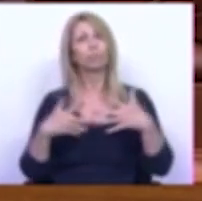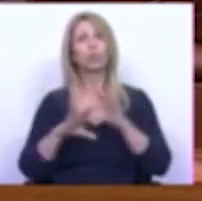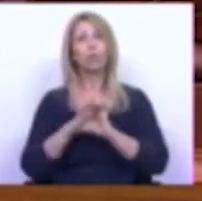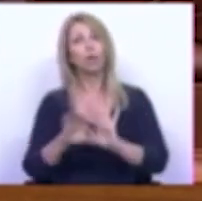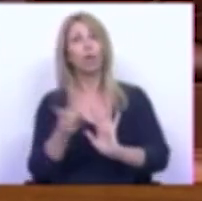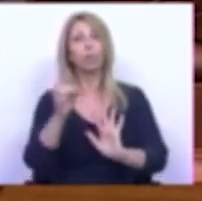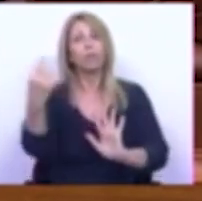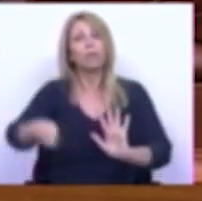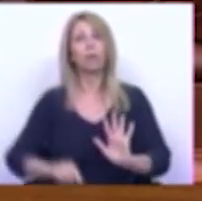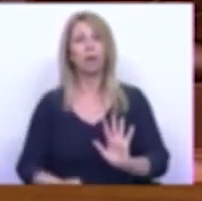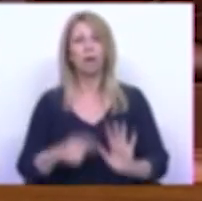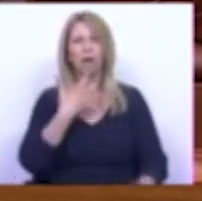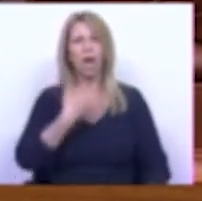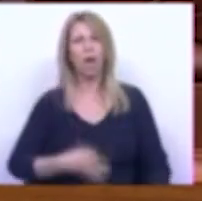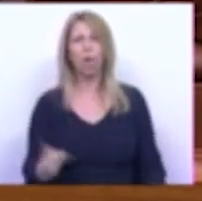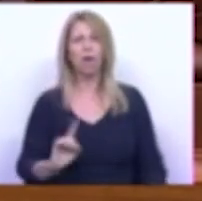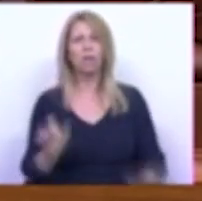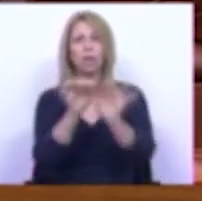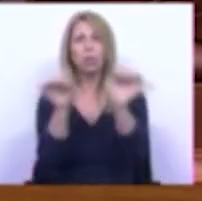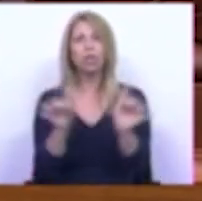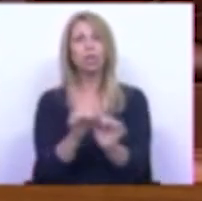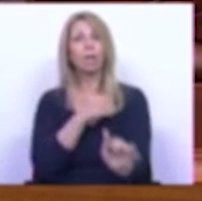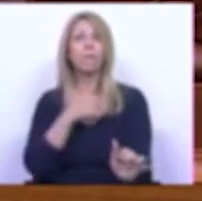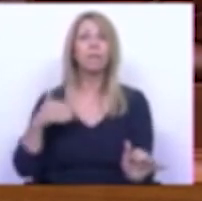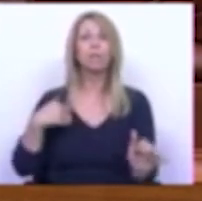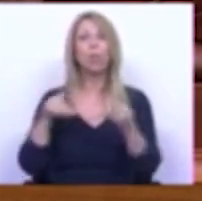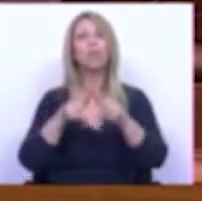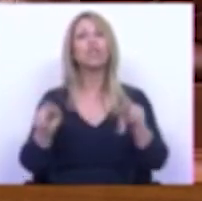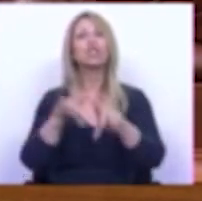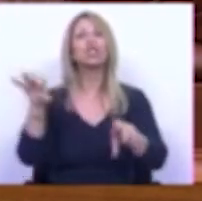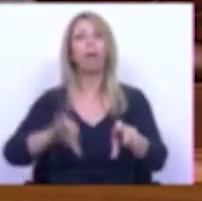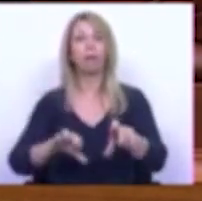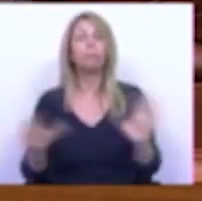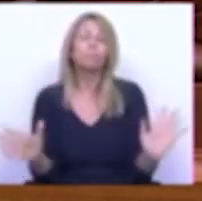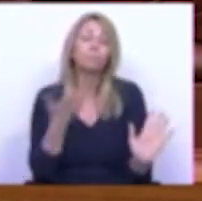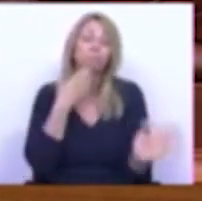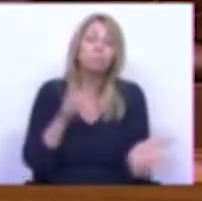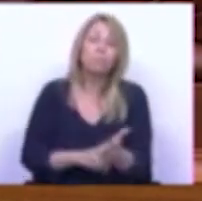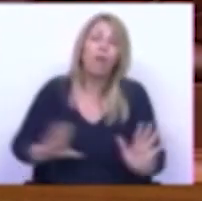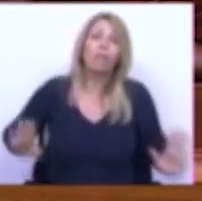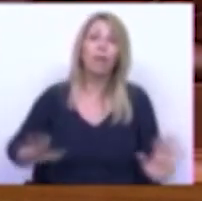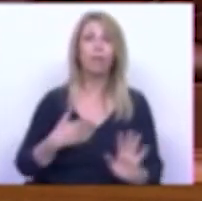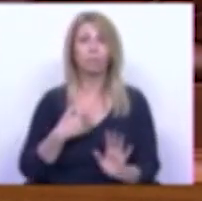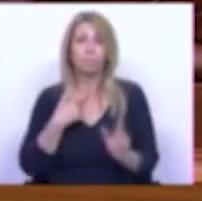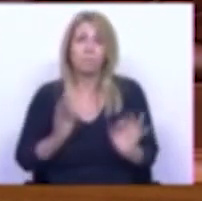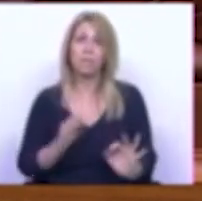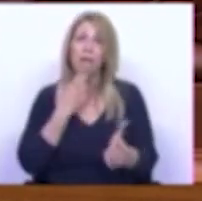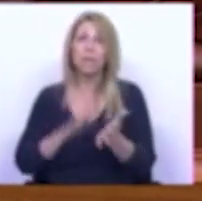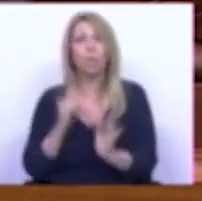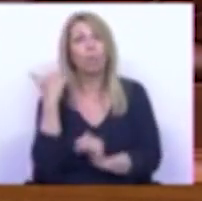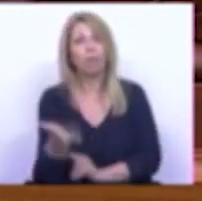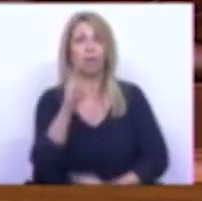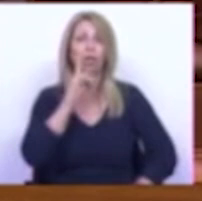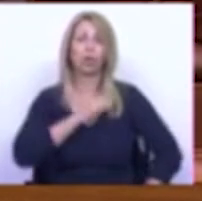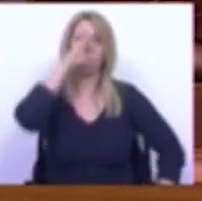e que não acredita num sistema de saúde de cheques e é verdade temos que dar razão à Senhora Ministra da Saúde ela não